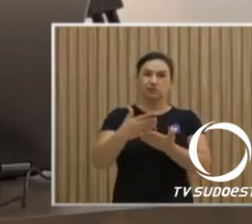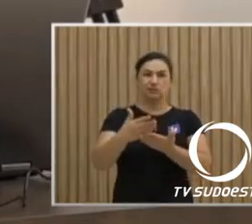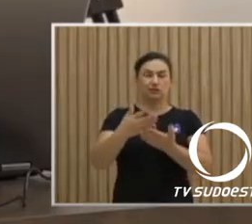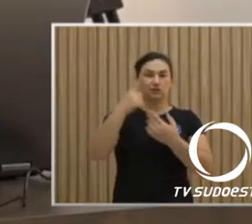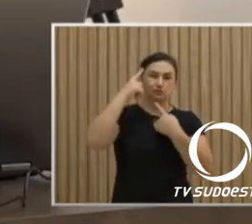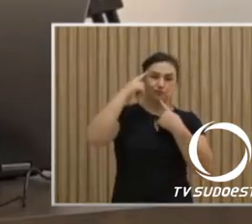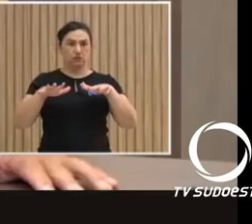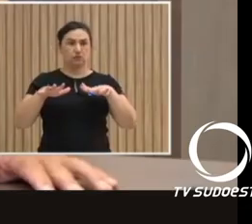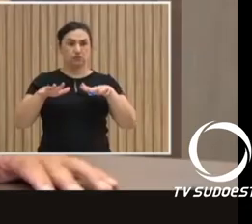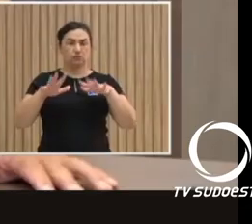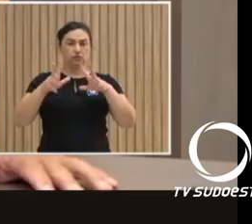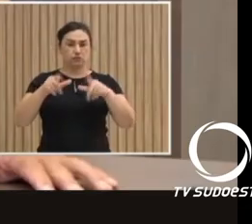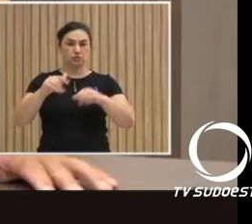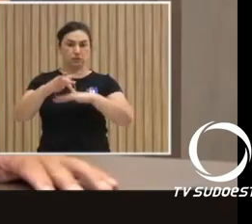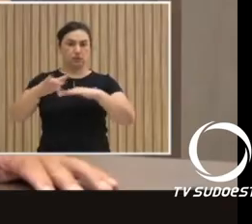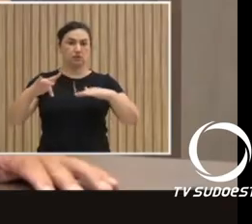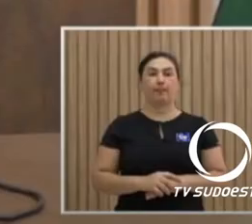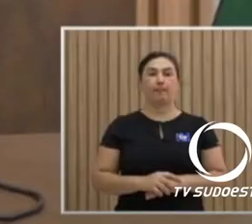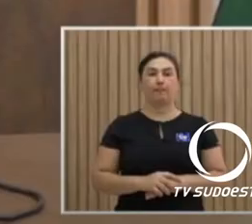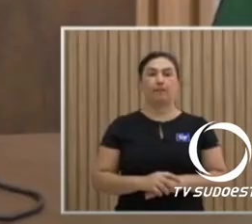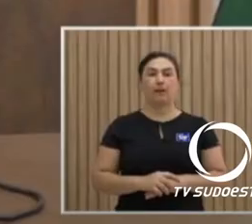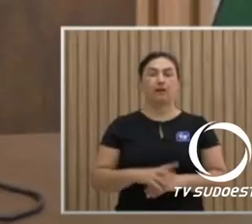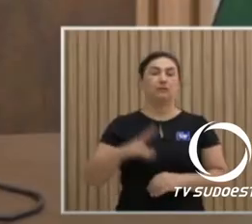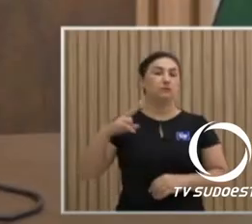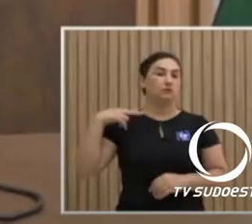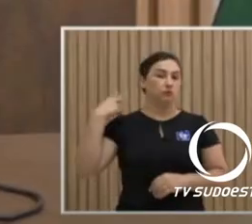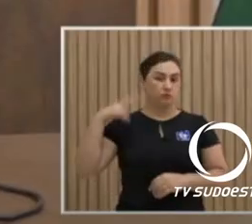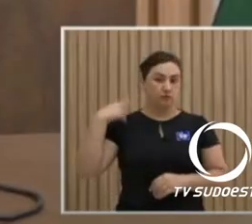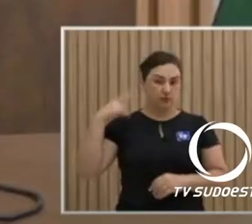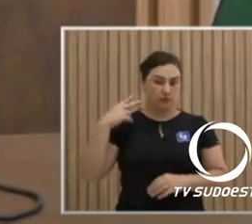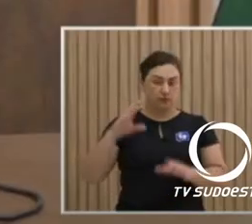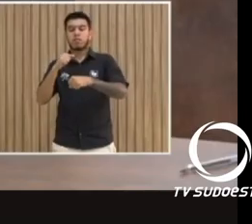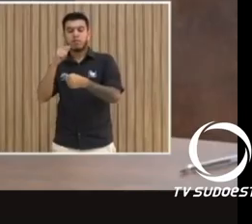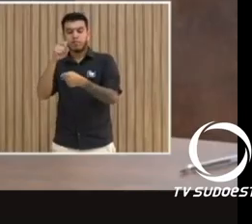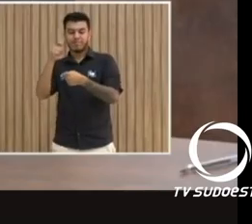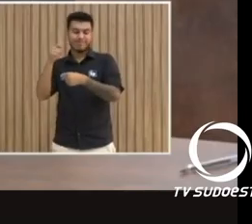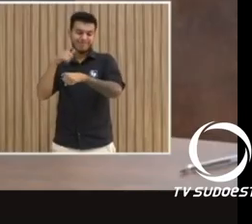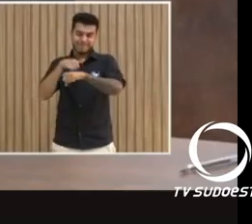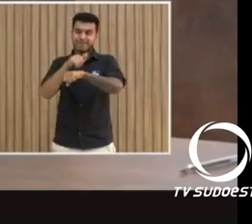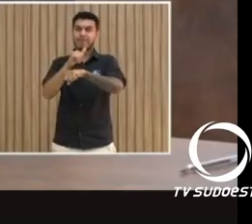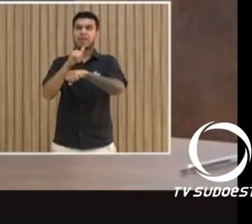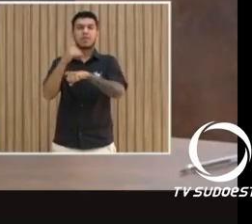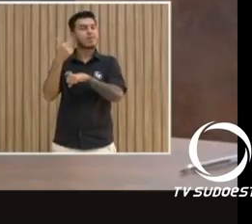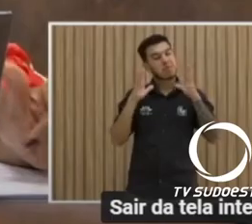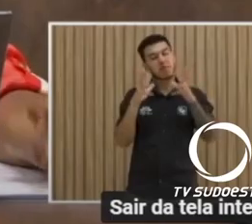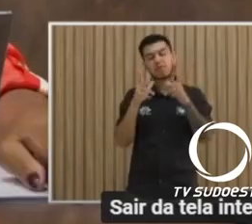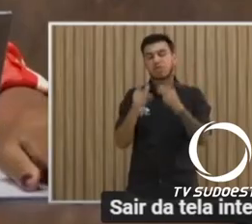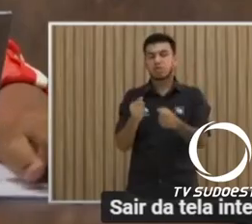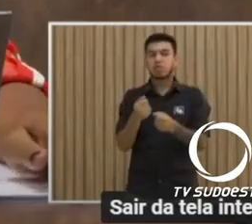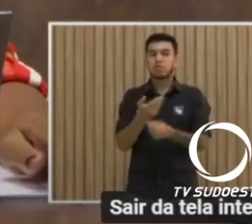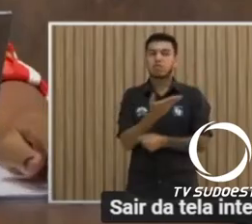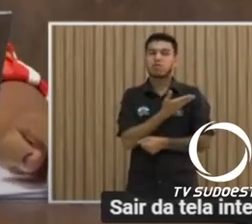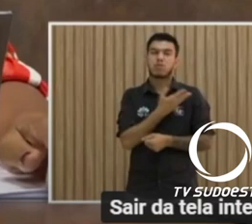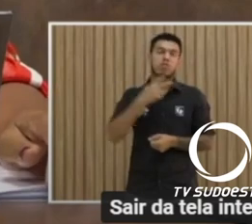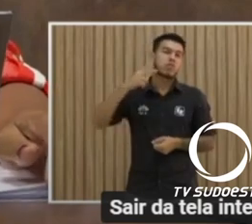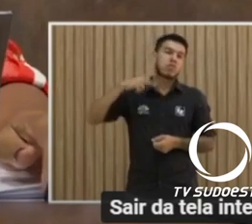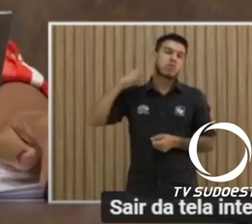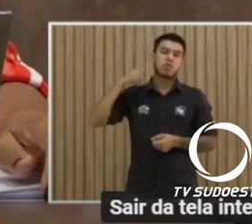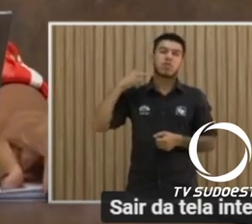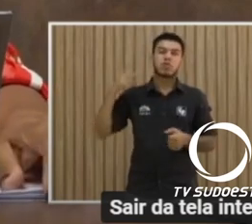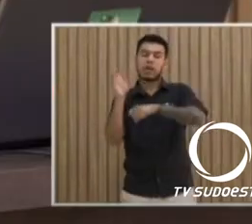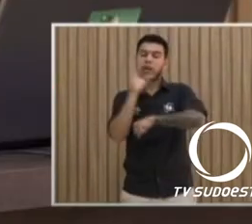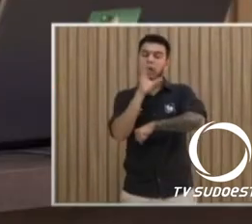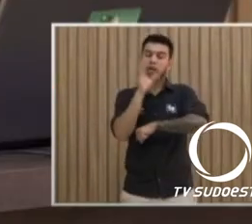Claudemir Zanco, PL, Dirceu Buareto, Podemos, Juessir Bernardi, PSD, Lindomar Brandão, PP e Maria Cranstina Meira,